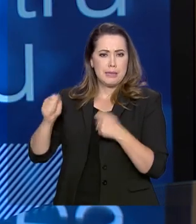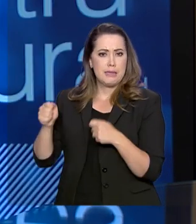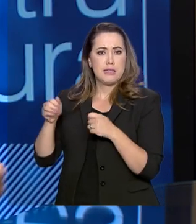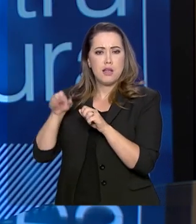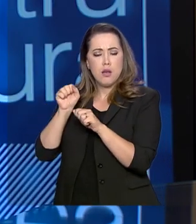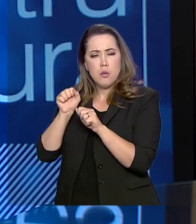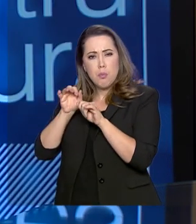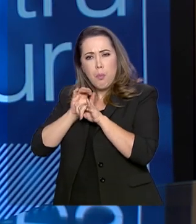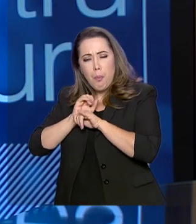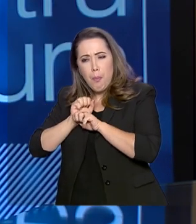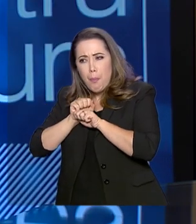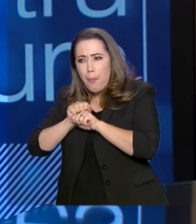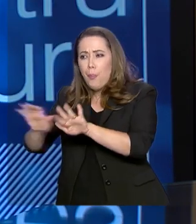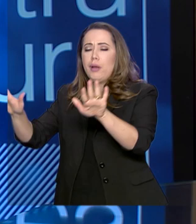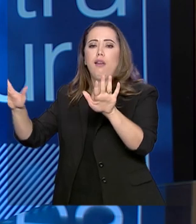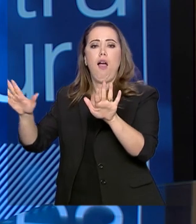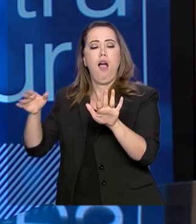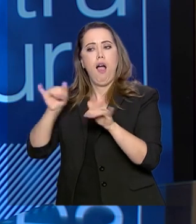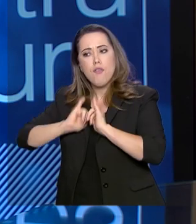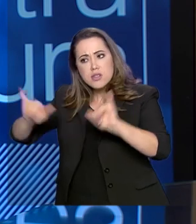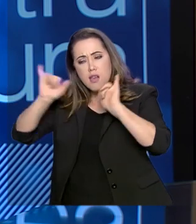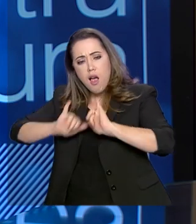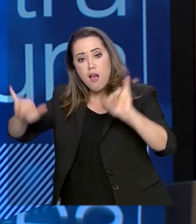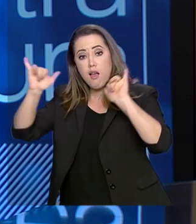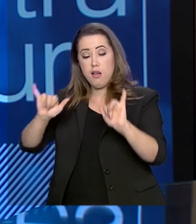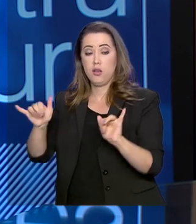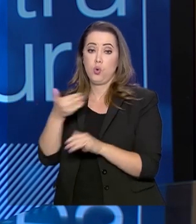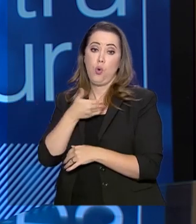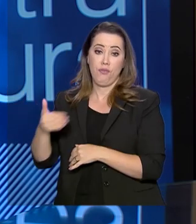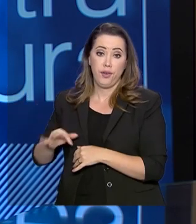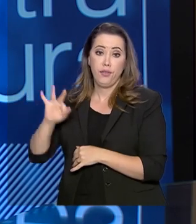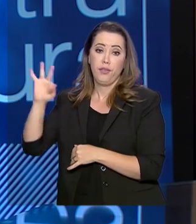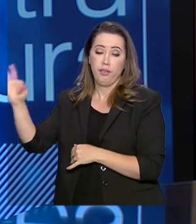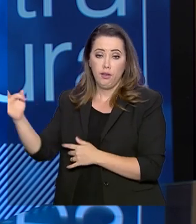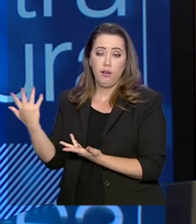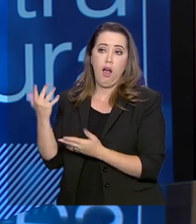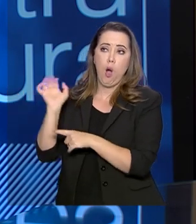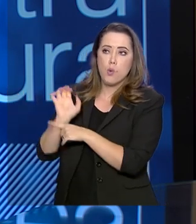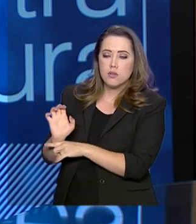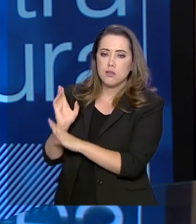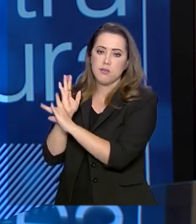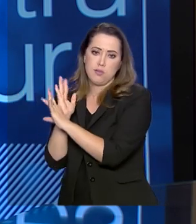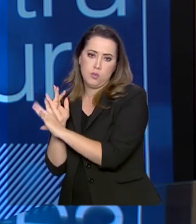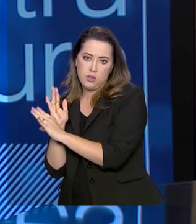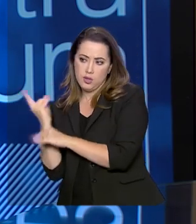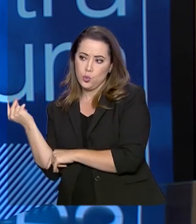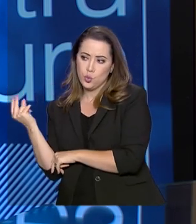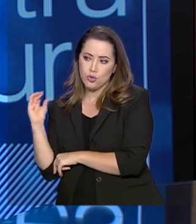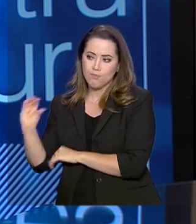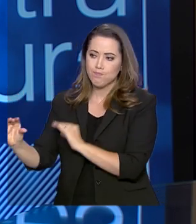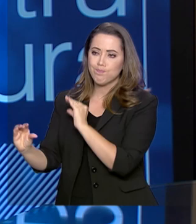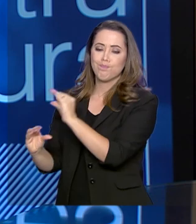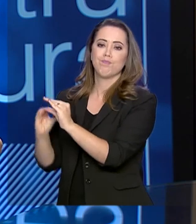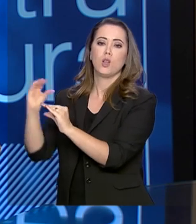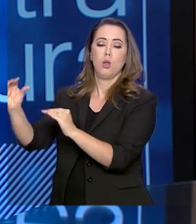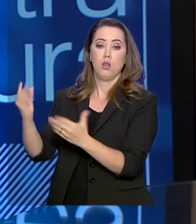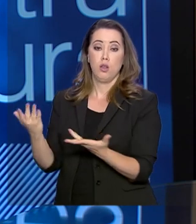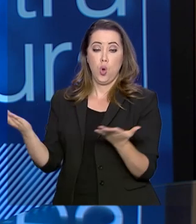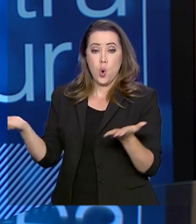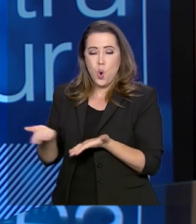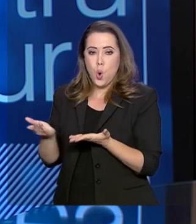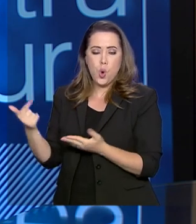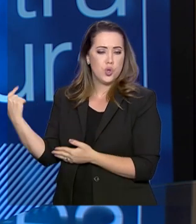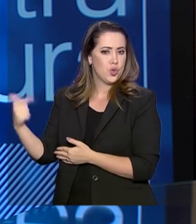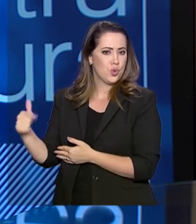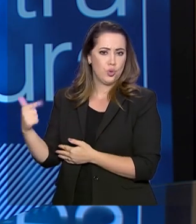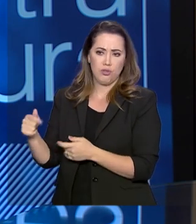dessa demanda do governo federal ou estados e municípios, no caso dessas transferências de recursos. Atualmente,